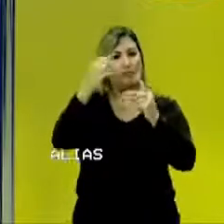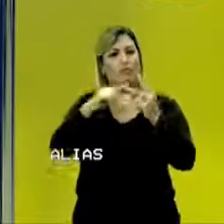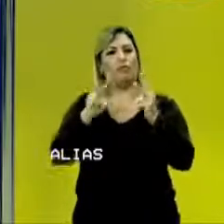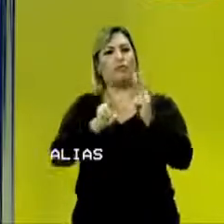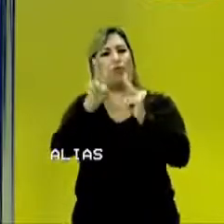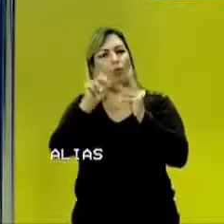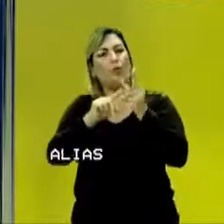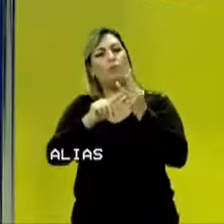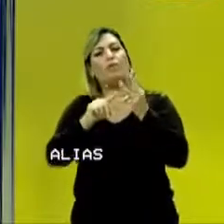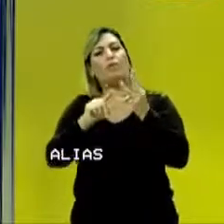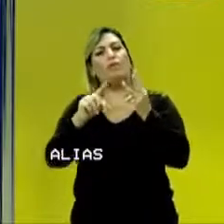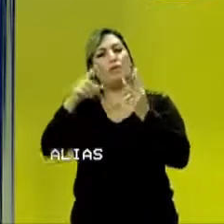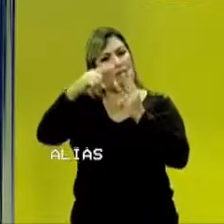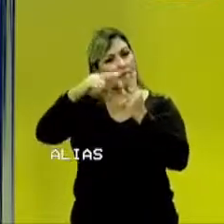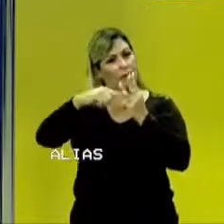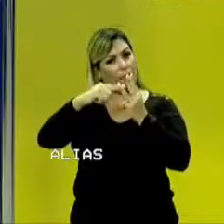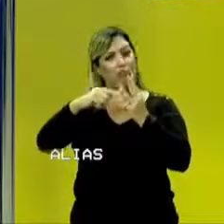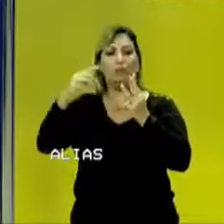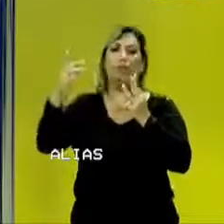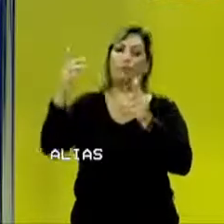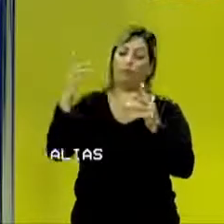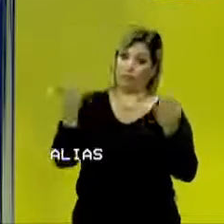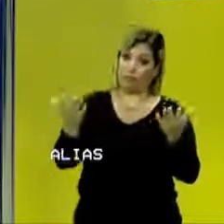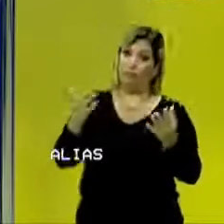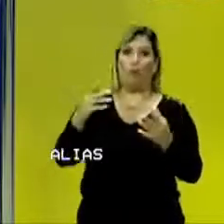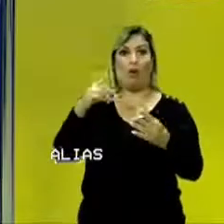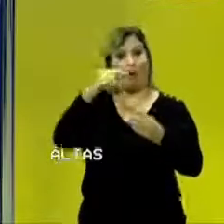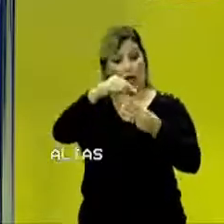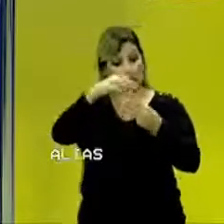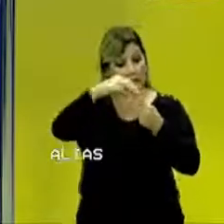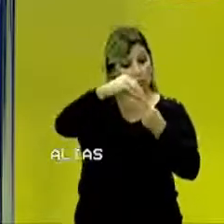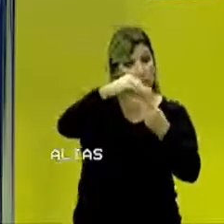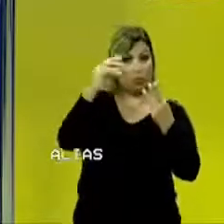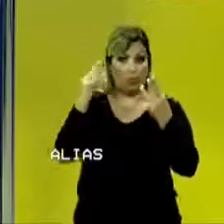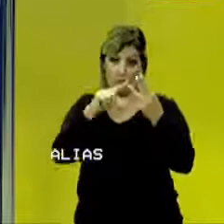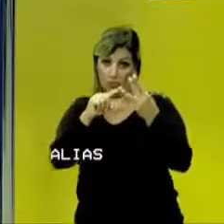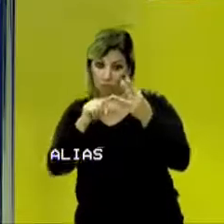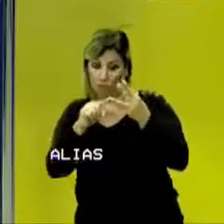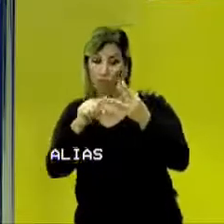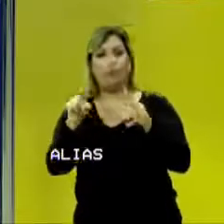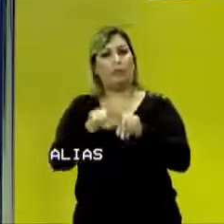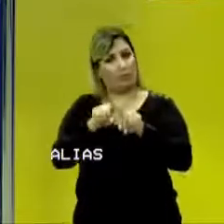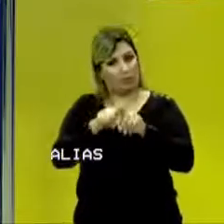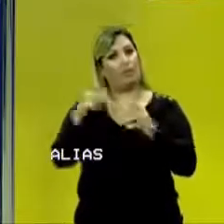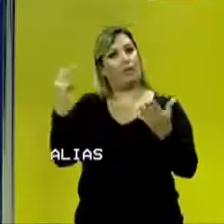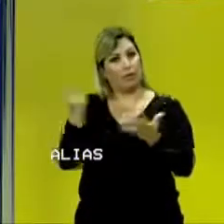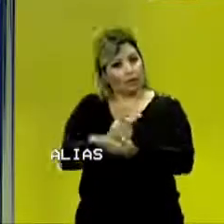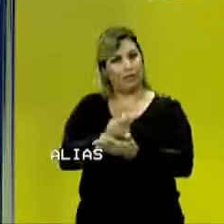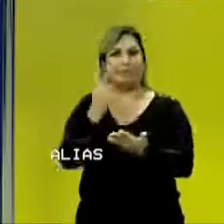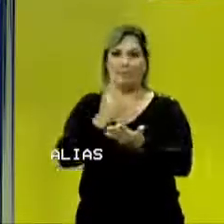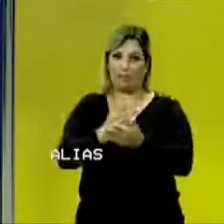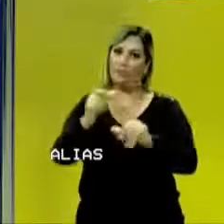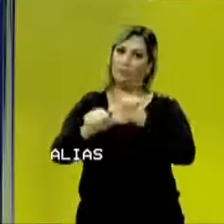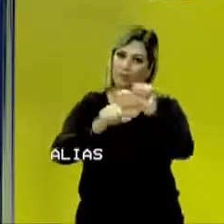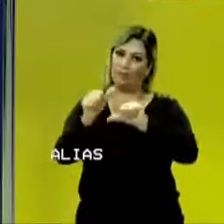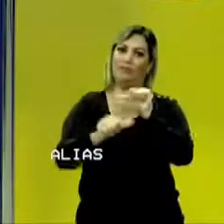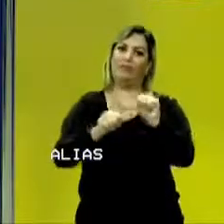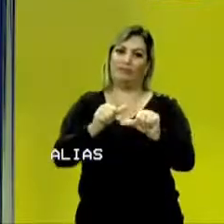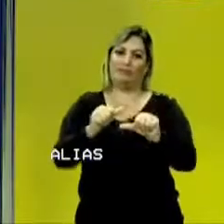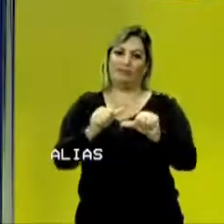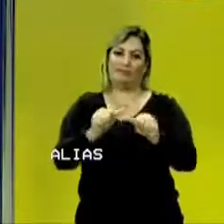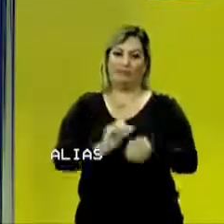seja o volume, seja a temperatura, as outras duas, uma ou as outras duas, também sofrerão o quê? Essa alteração.